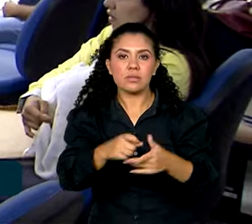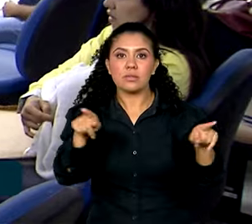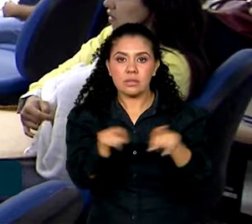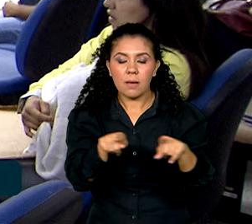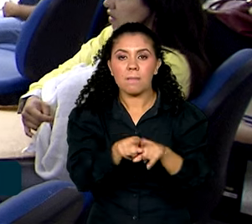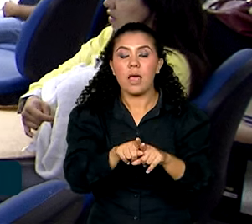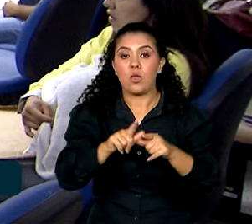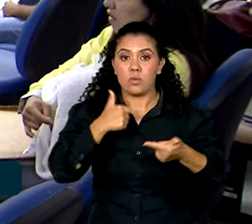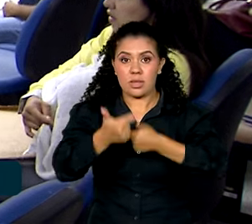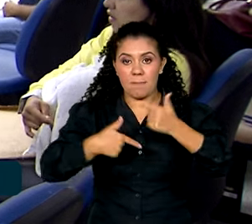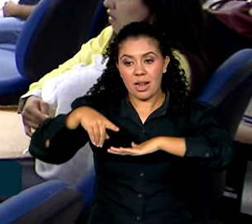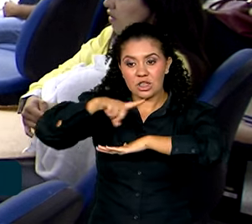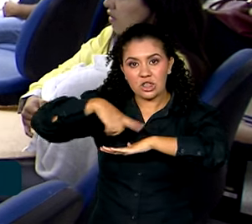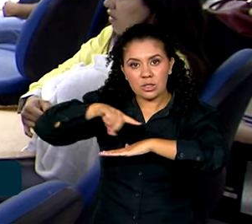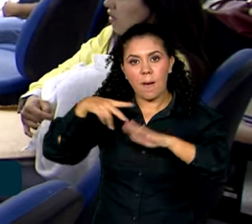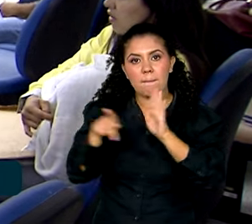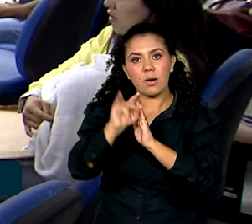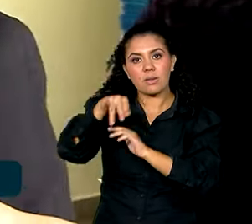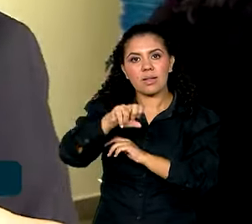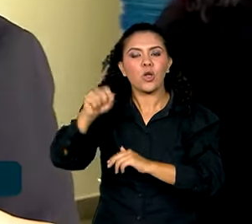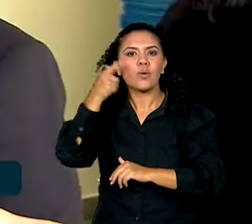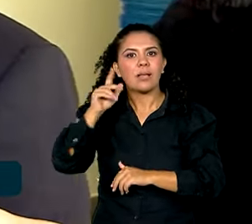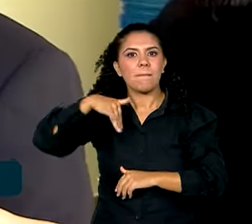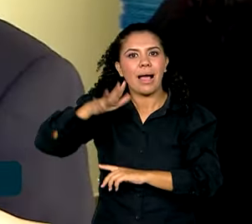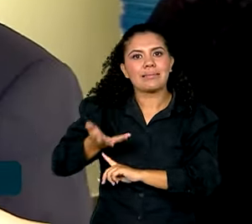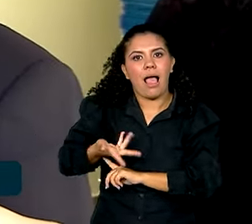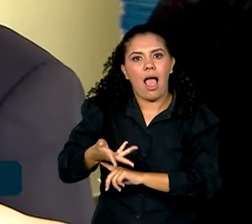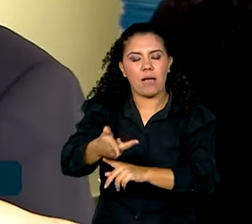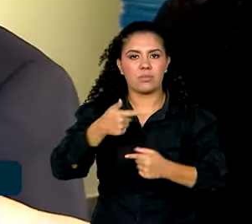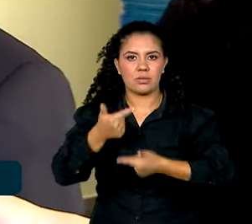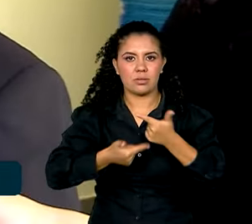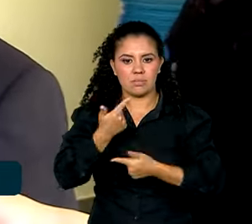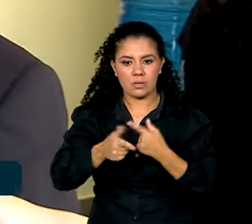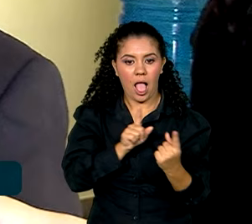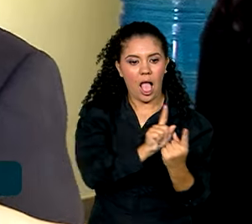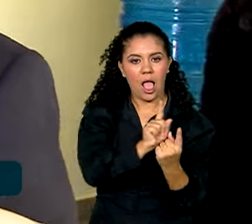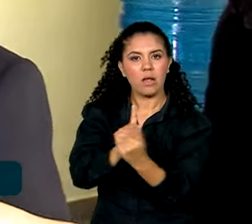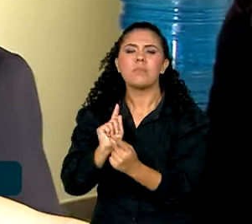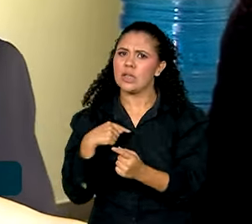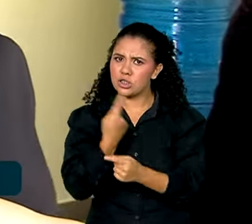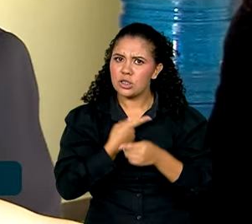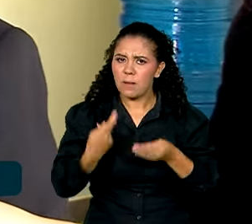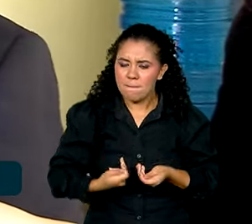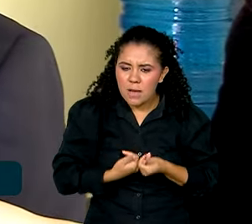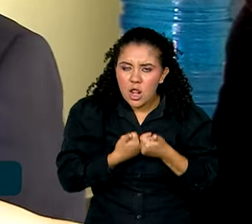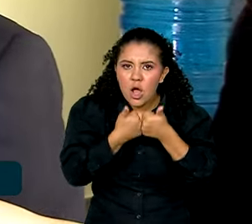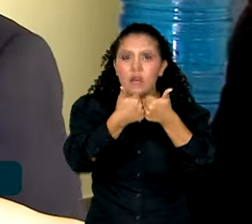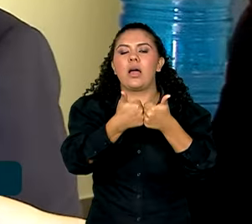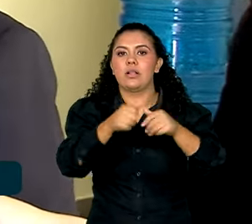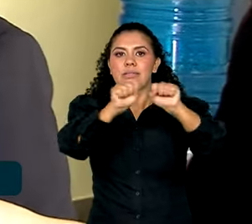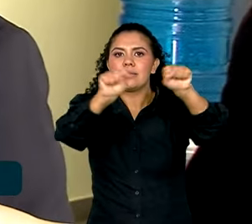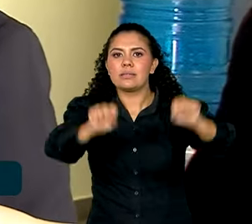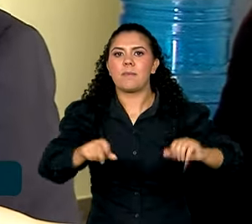deve tornar mais ágil o atendimento. Nós estamos automatizando, nós estamos melhorando muito com o sistema da data prévia, vários